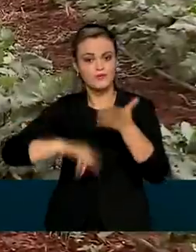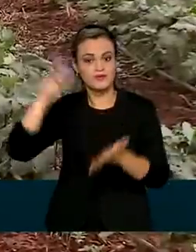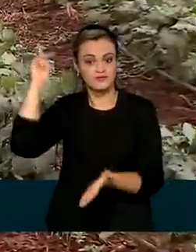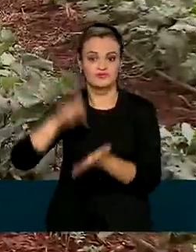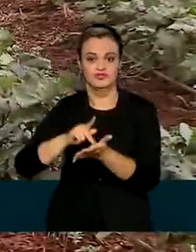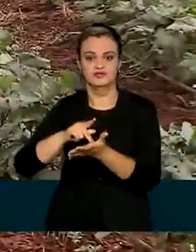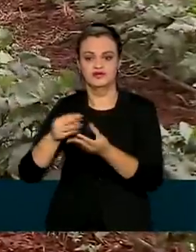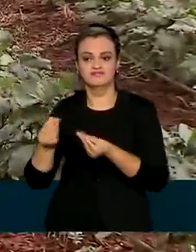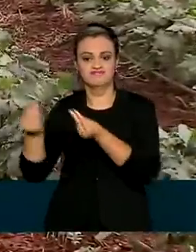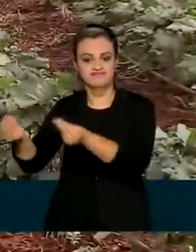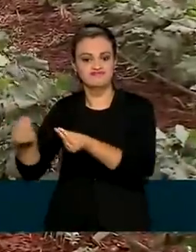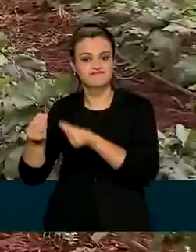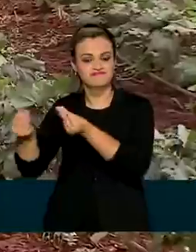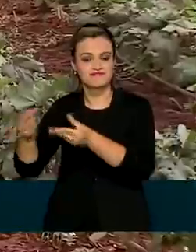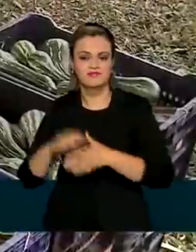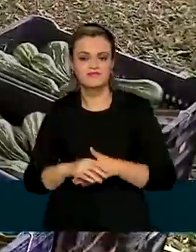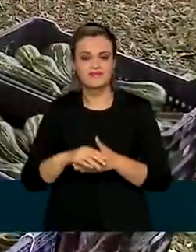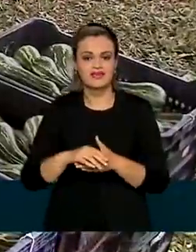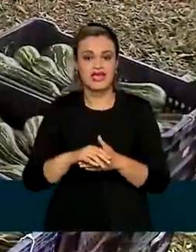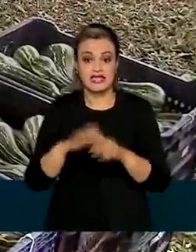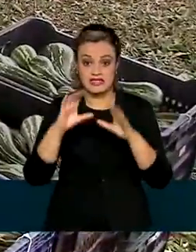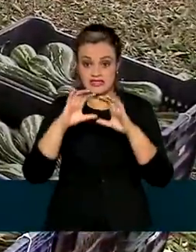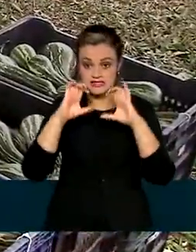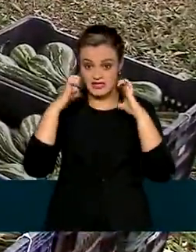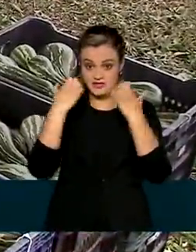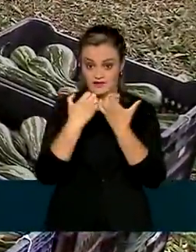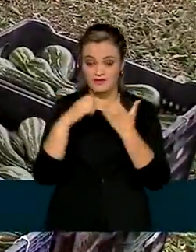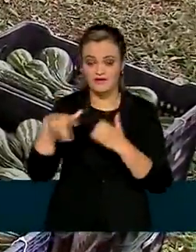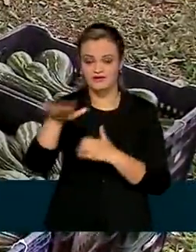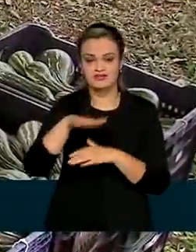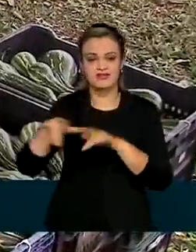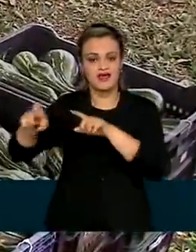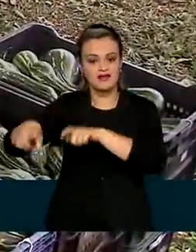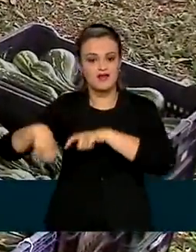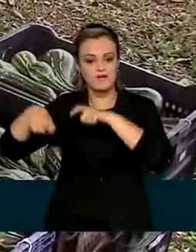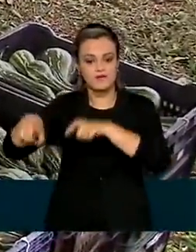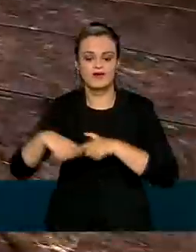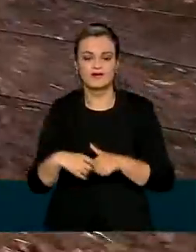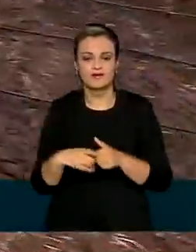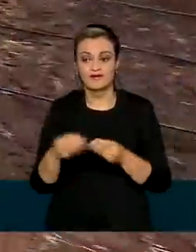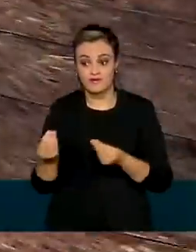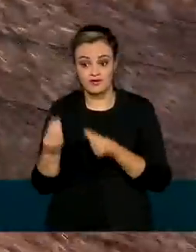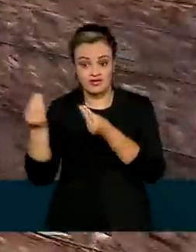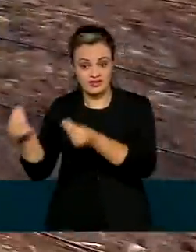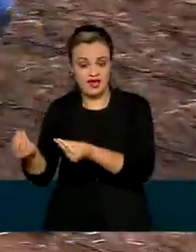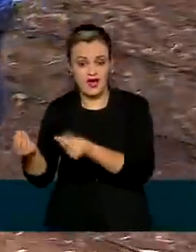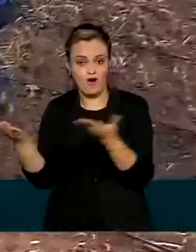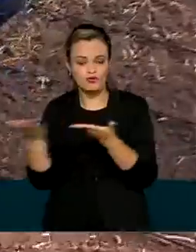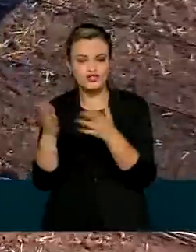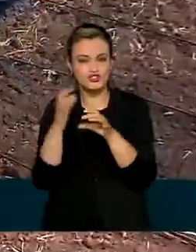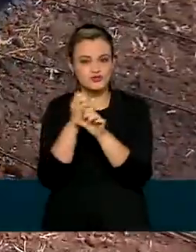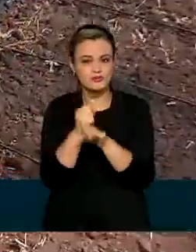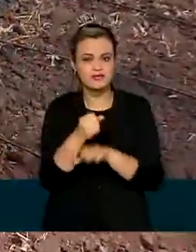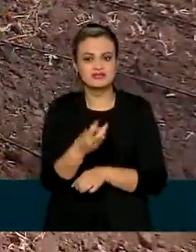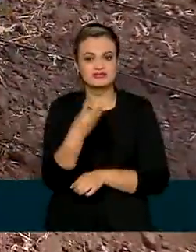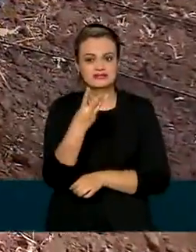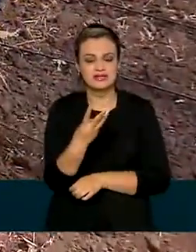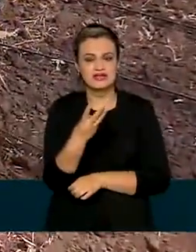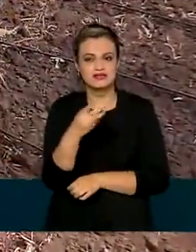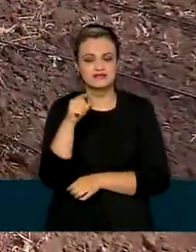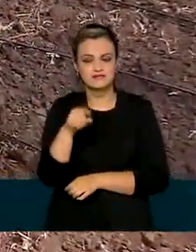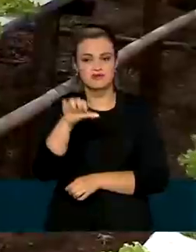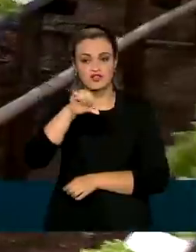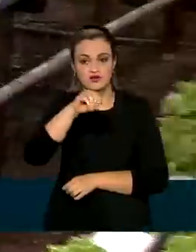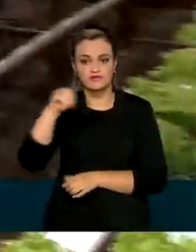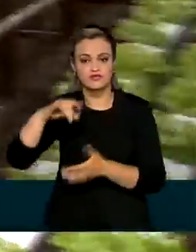definitiva dos lotes. A cerimônia será na própria comunidade rural. Com a entrega de hoje, já são 3.926